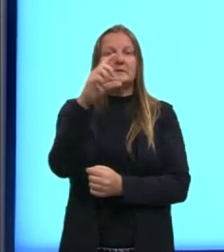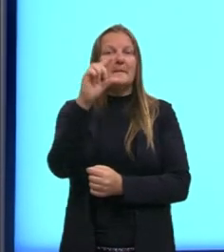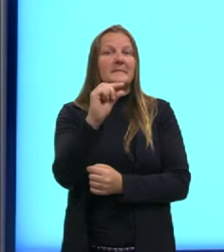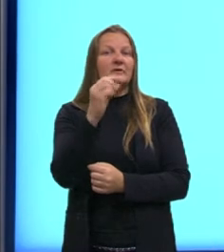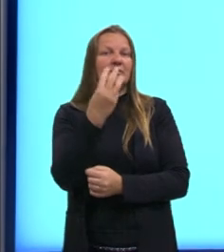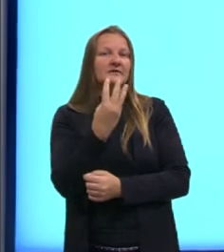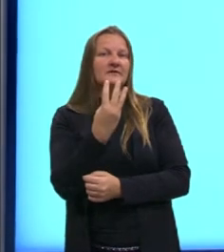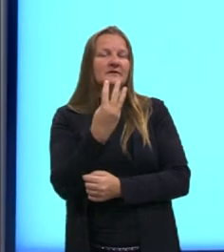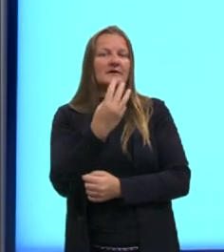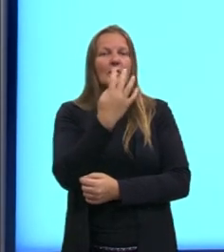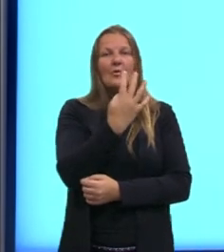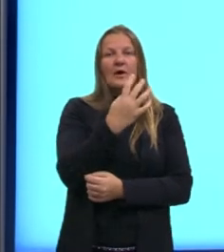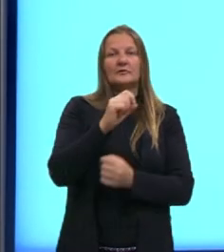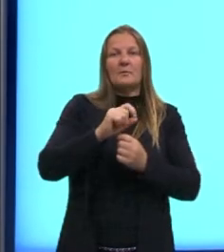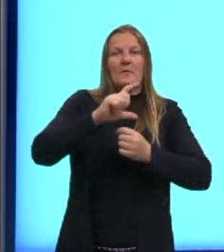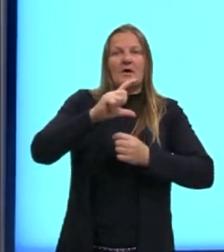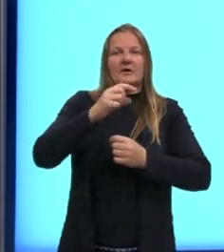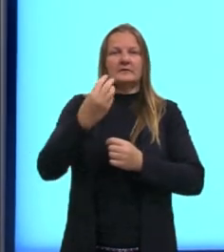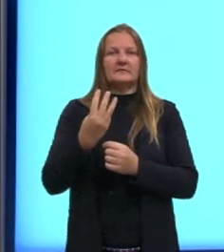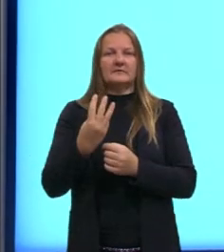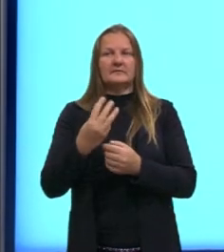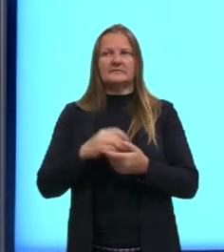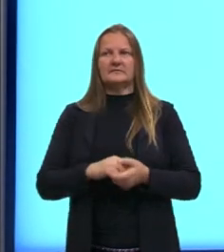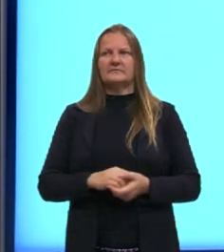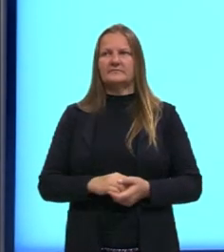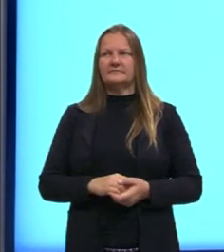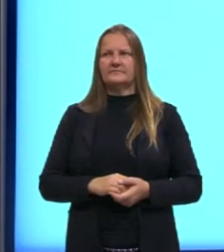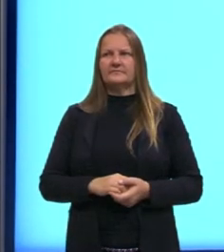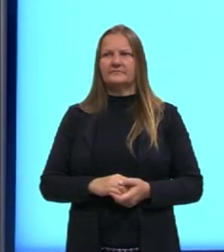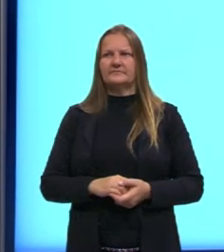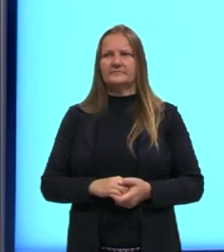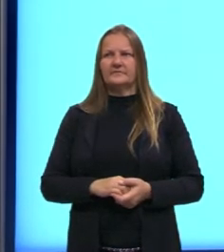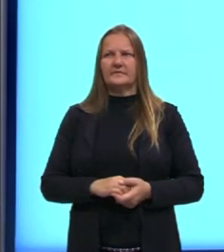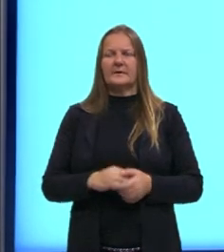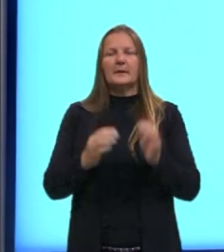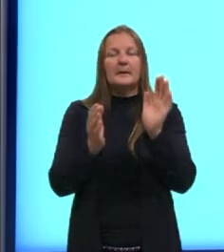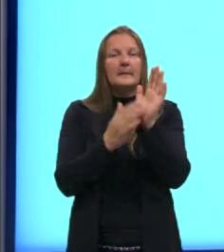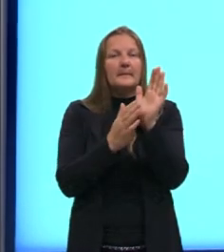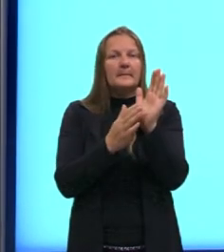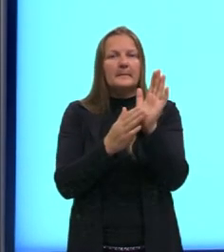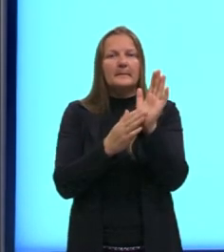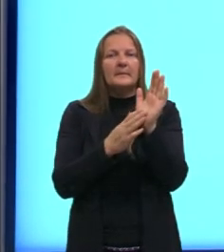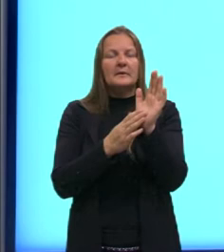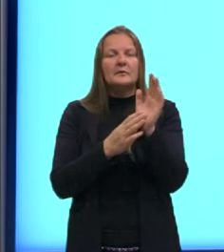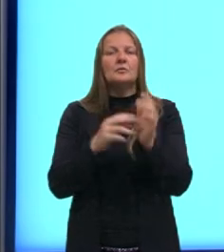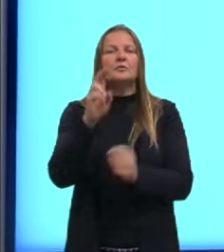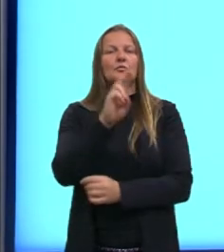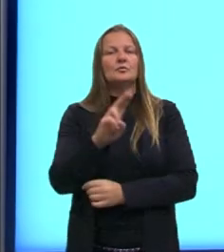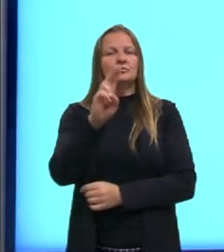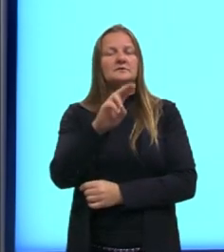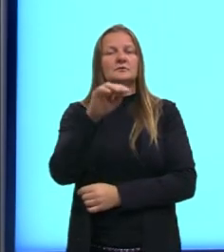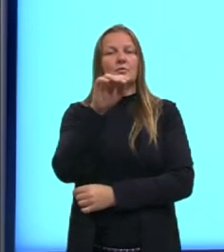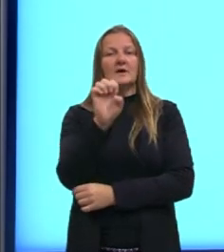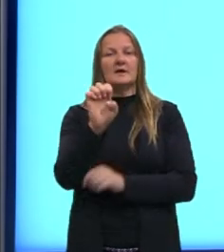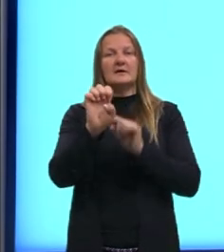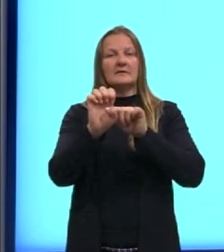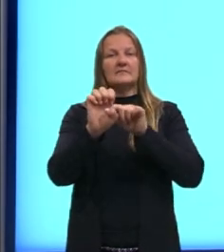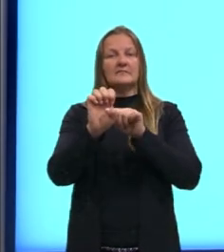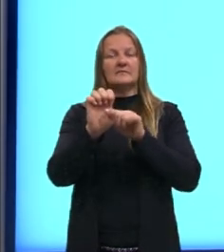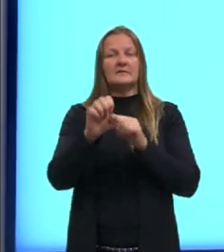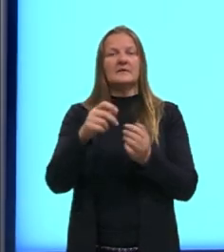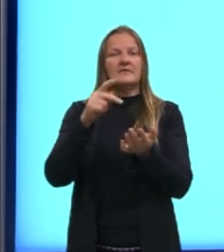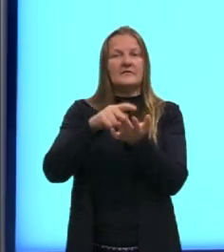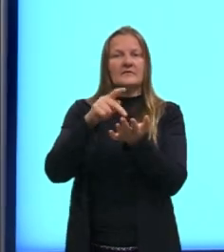quatro é maior do que três. Então, essa sentença, essa proposição, utilizando o E só vai ser